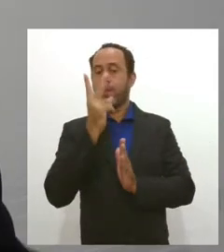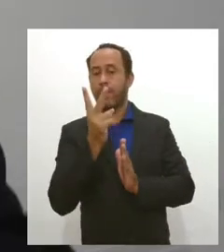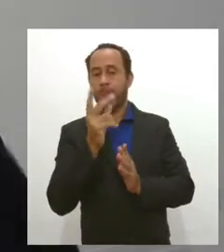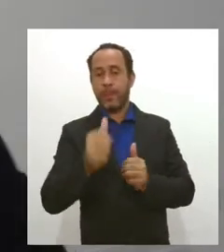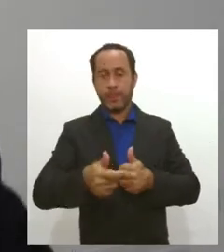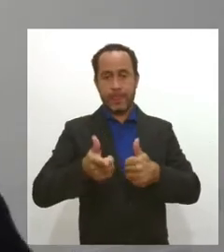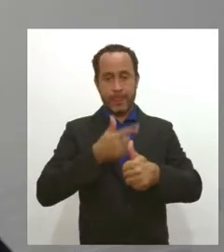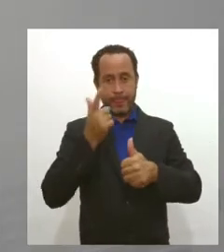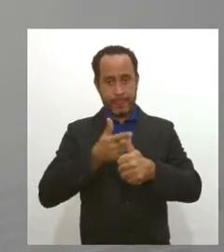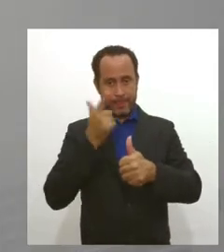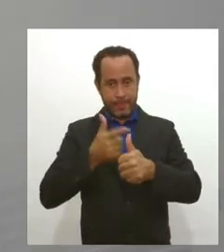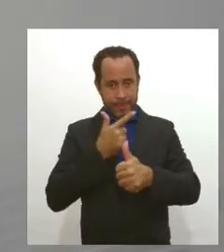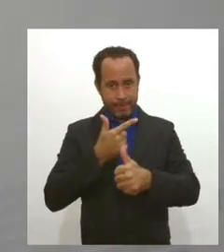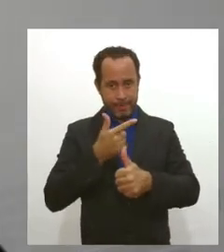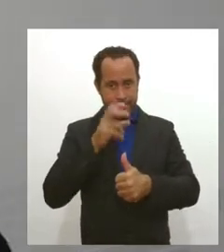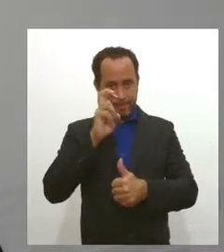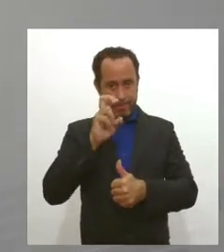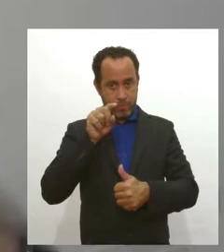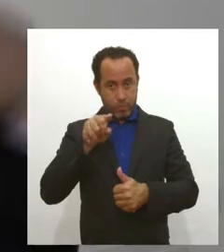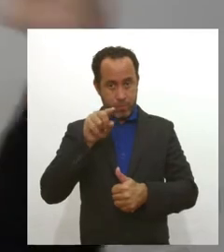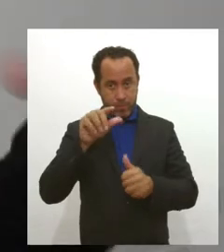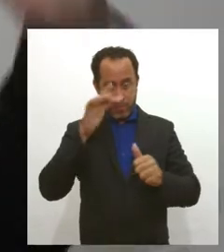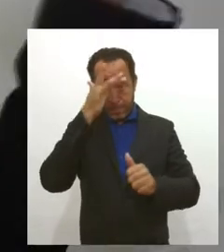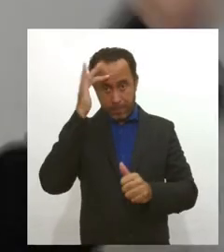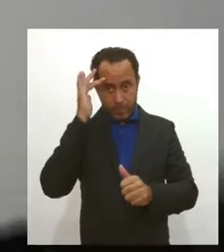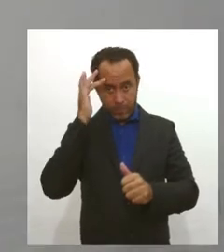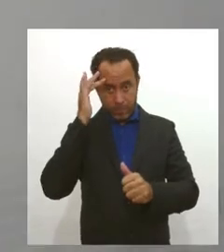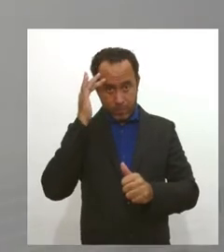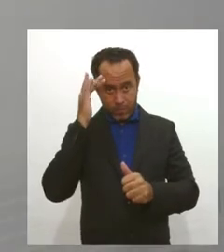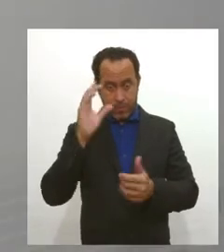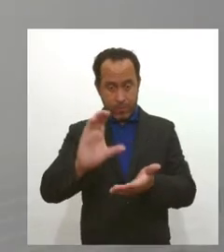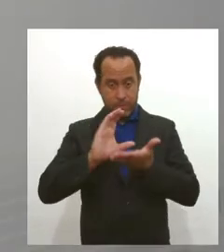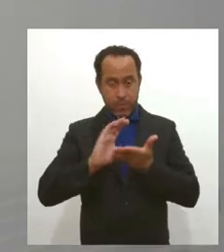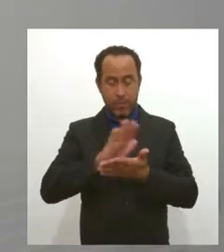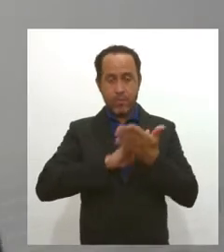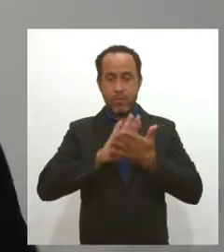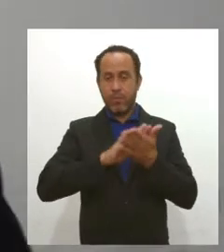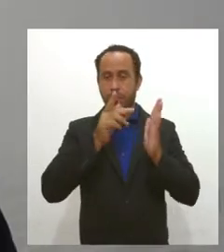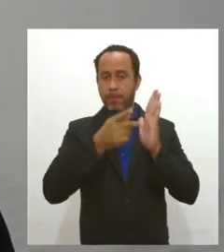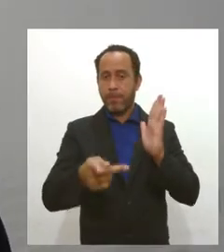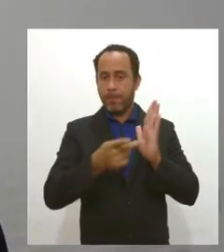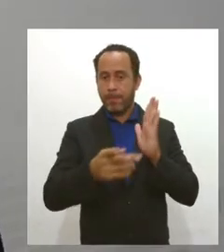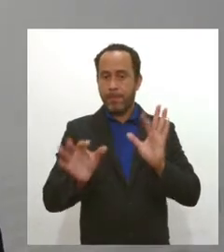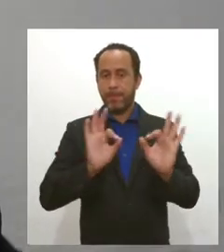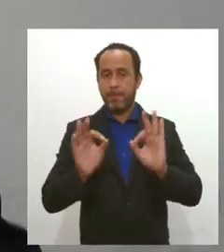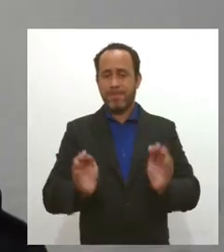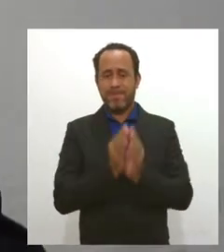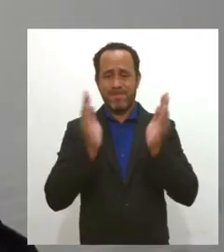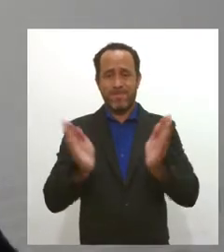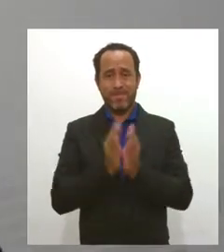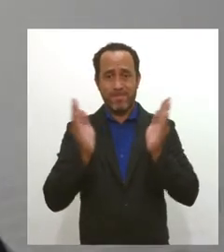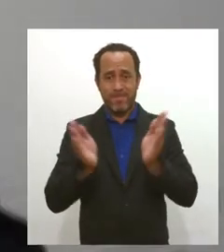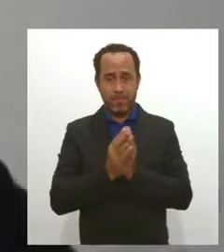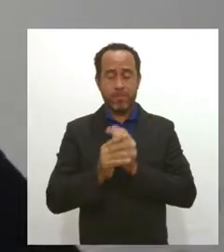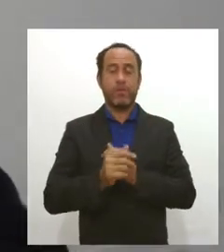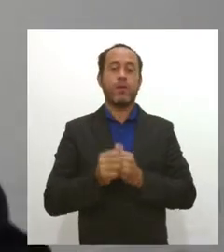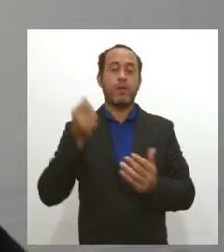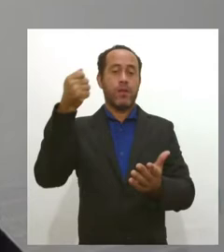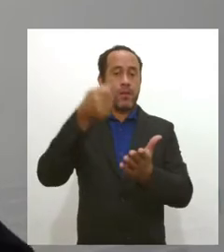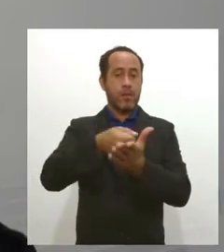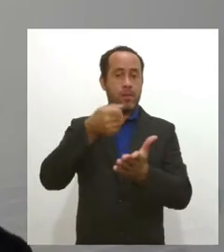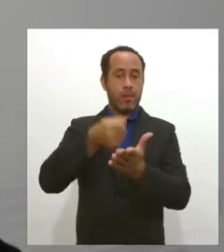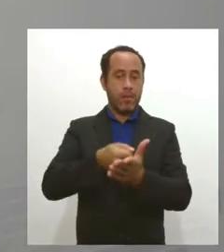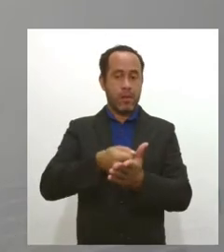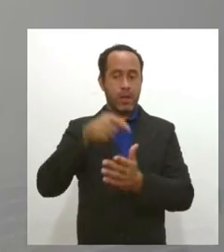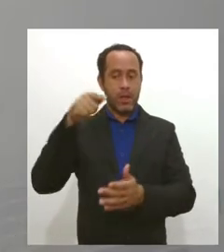parcela, com 5 mil pessoas, daqueles que não estão recebendo outros programas, que estão na extrema pobreza, sendo pagos até